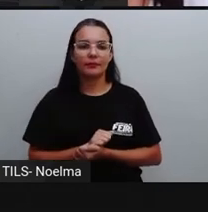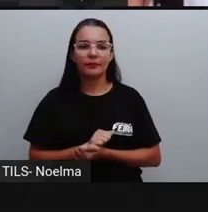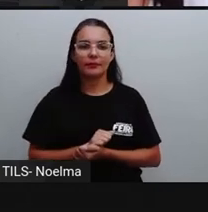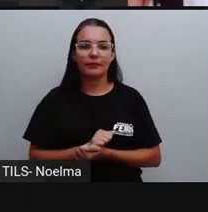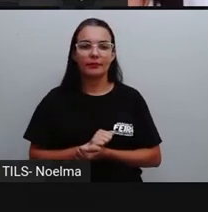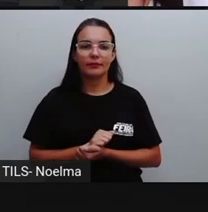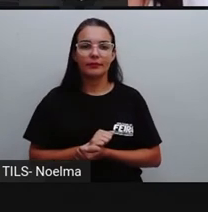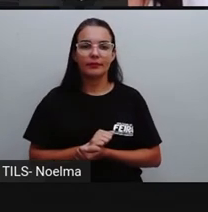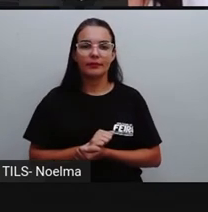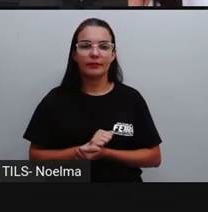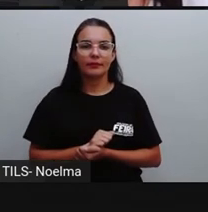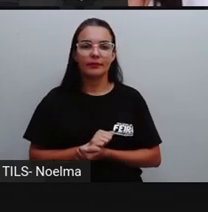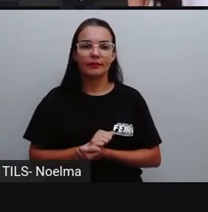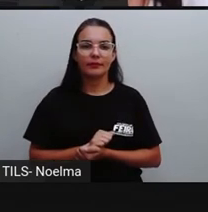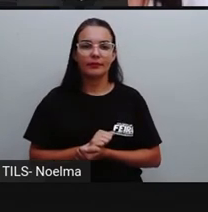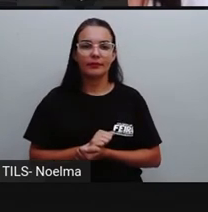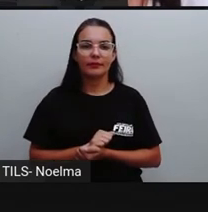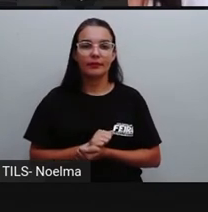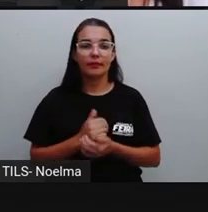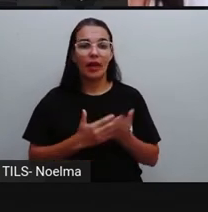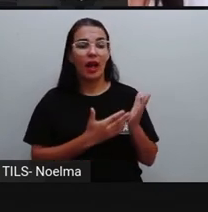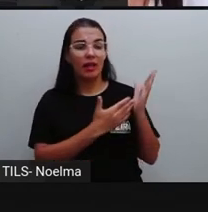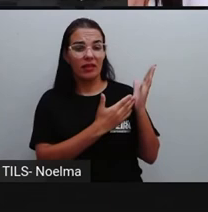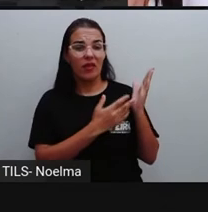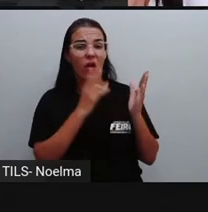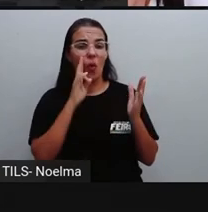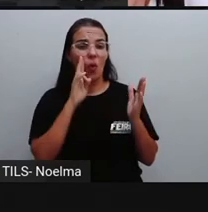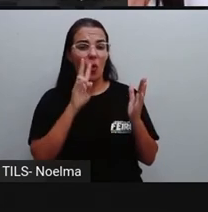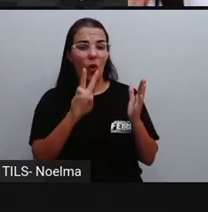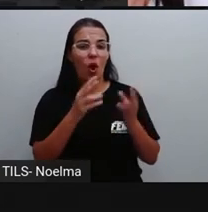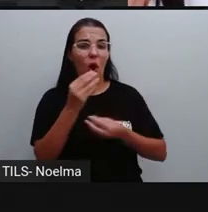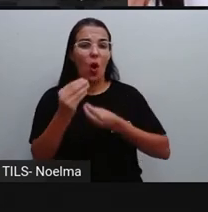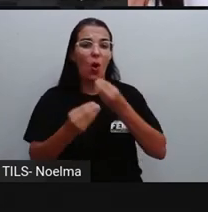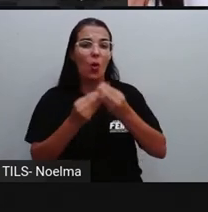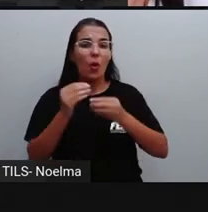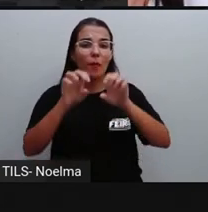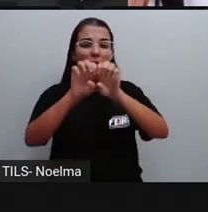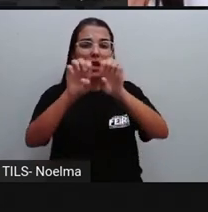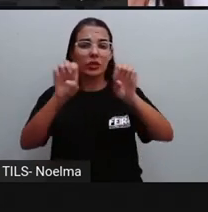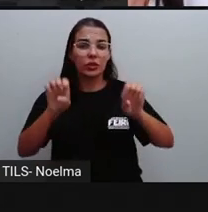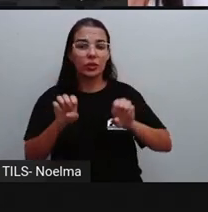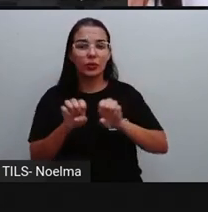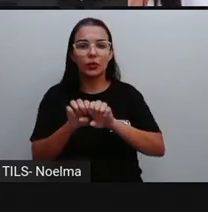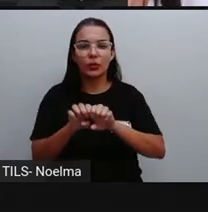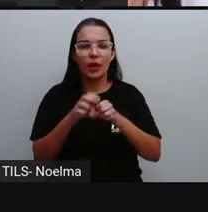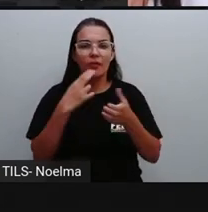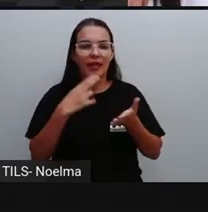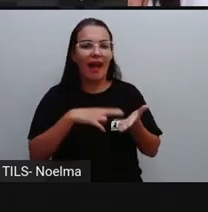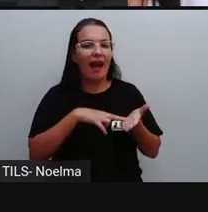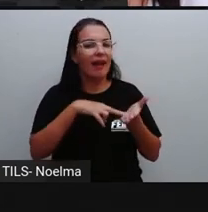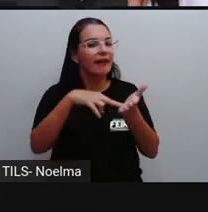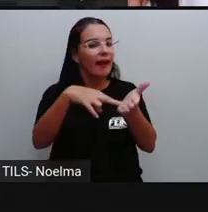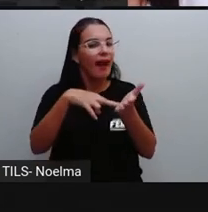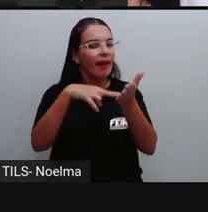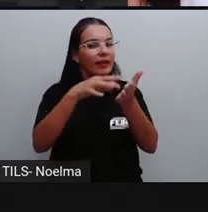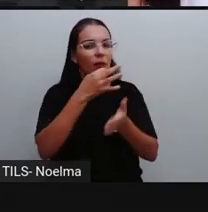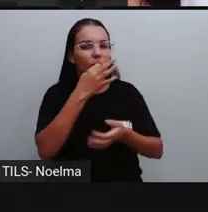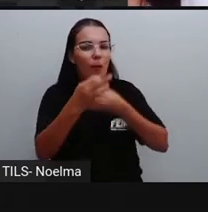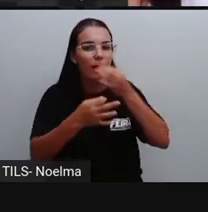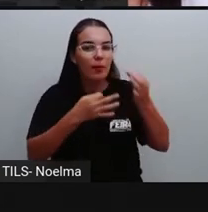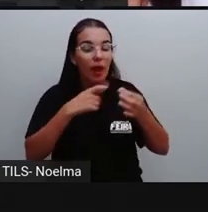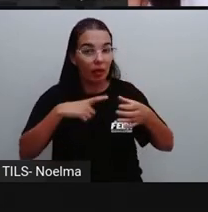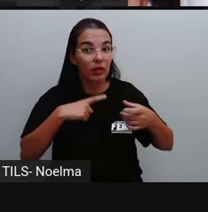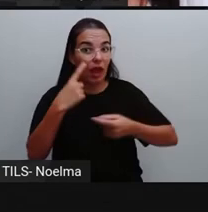Pires. Essa carta argumentativa ela apresenta algumas